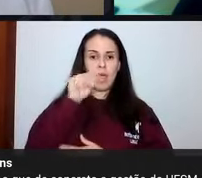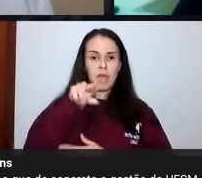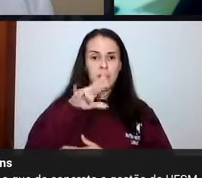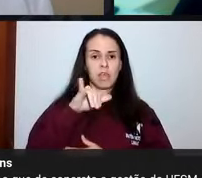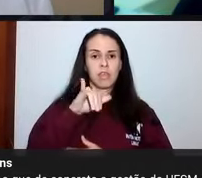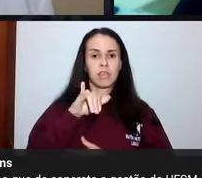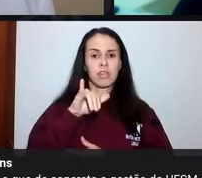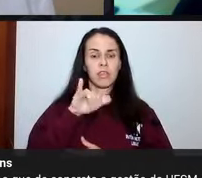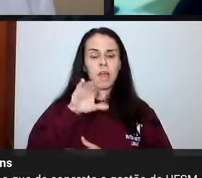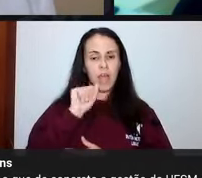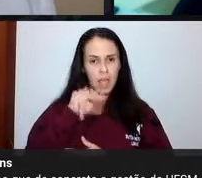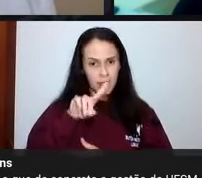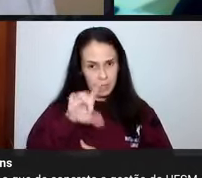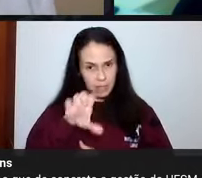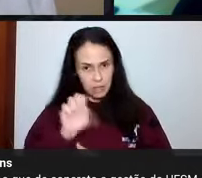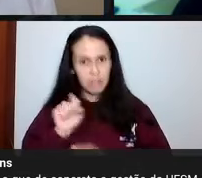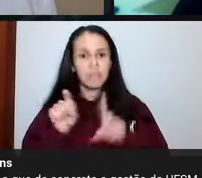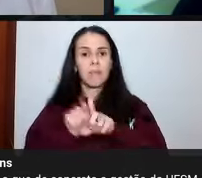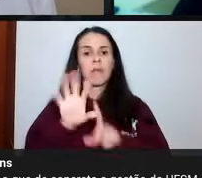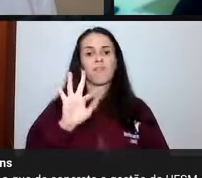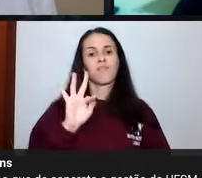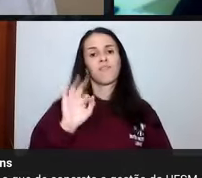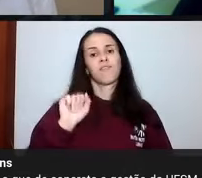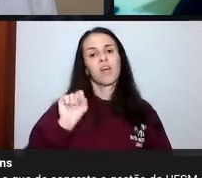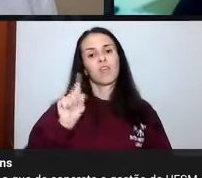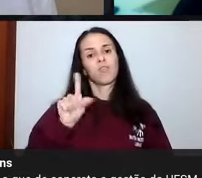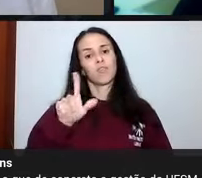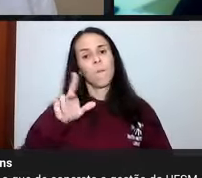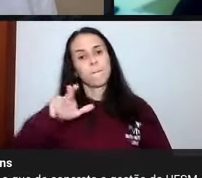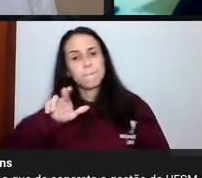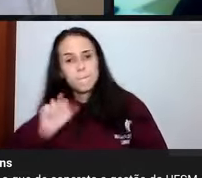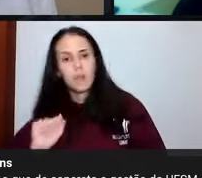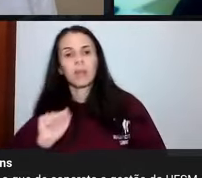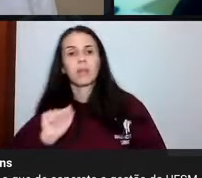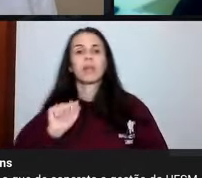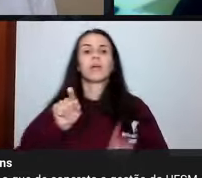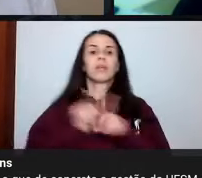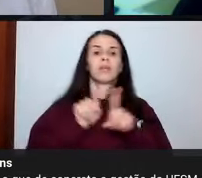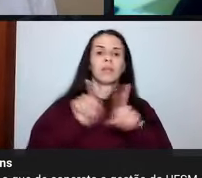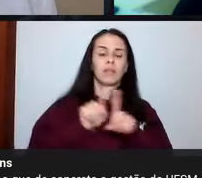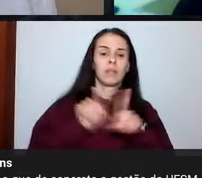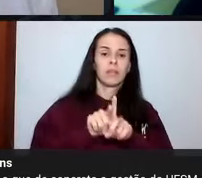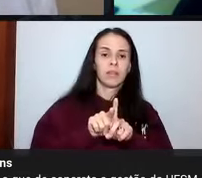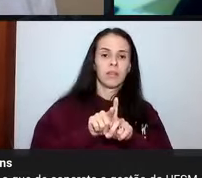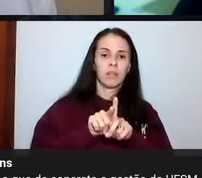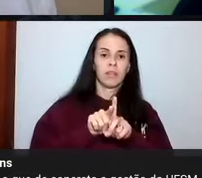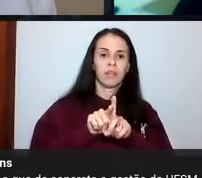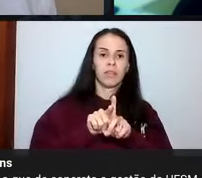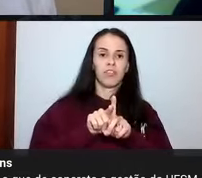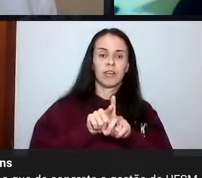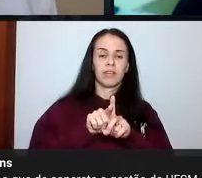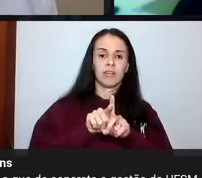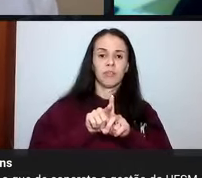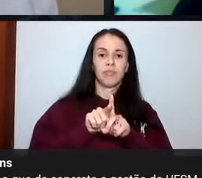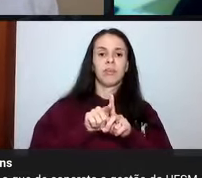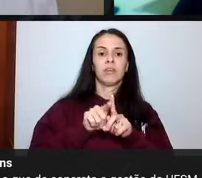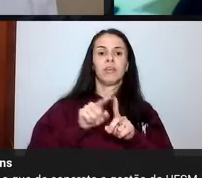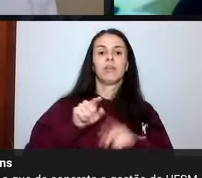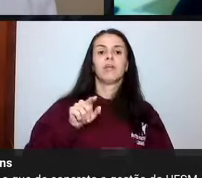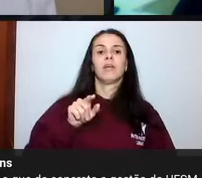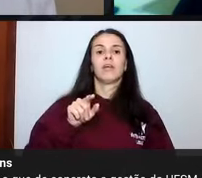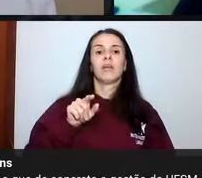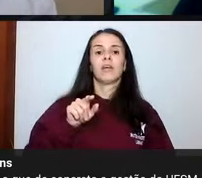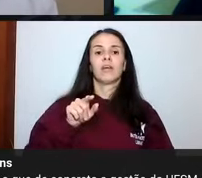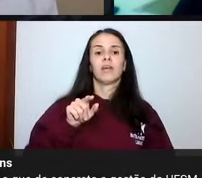direção, sei que a FASUGRA está fazendo um trabalho nessa direção, que a UNE está fazendo um na direção, enfim, esse é um movimento